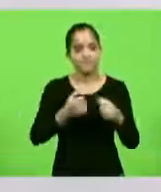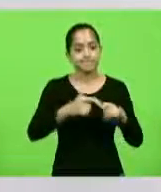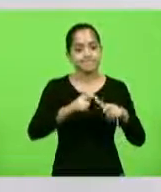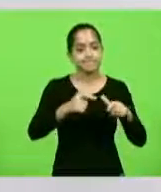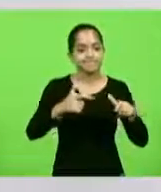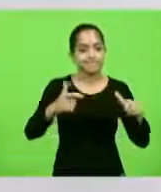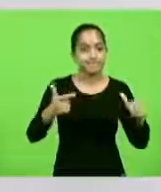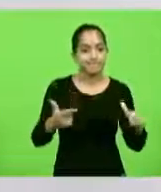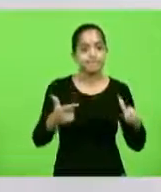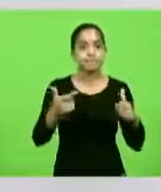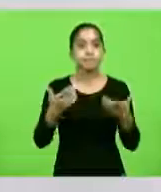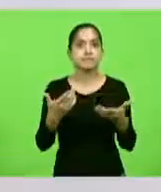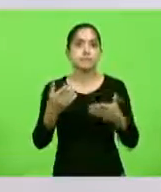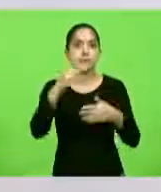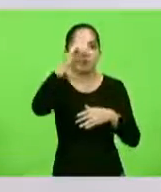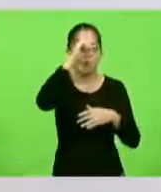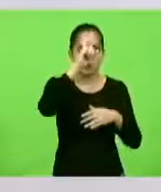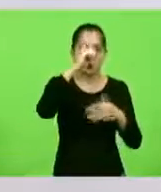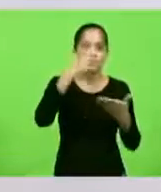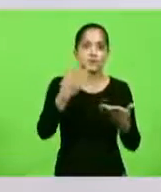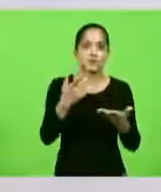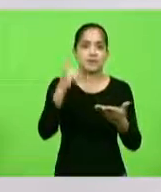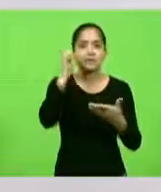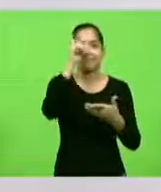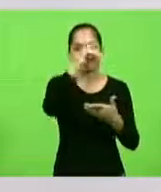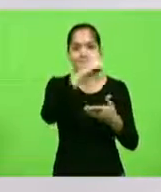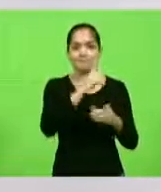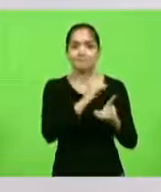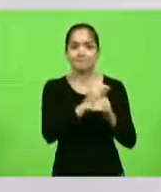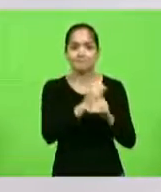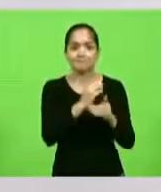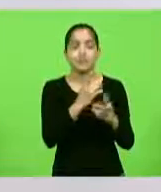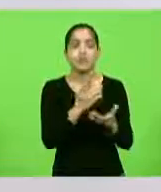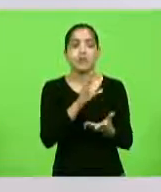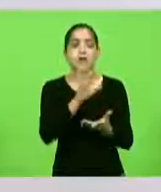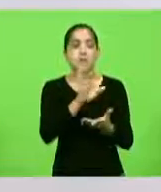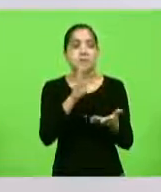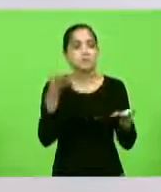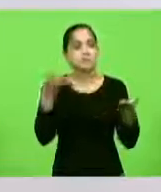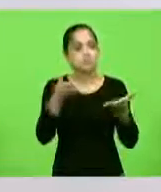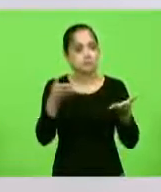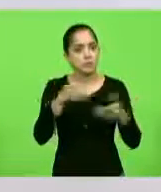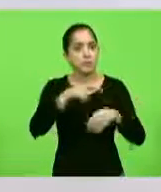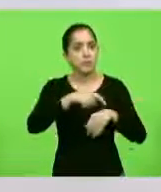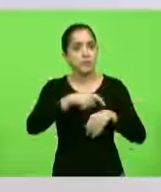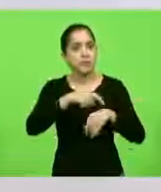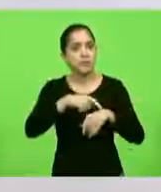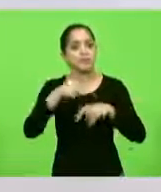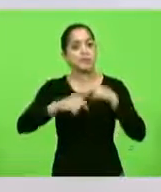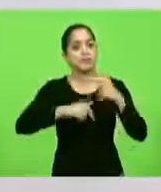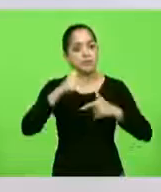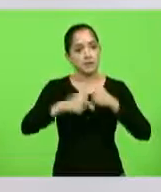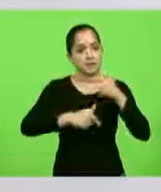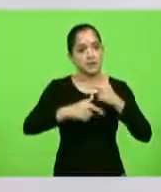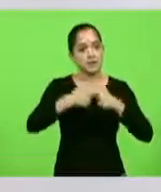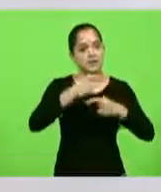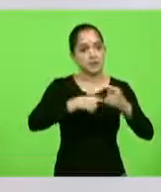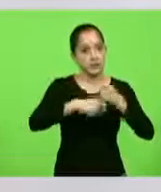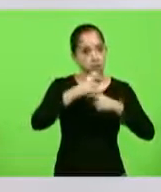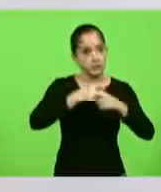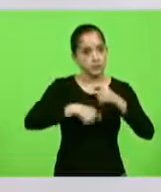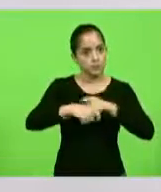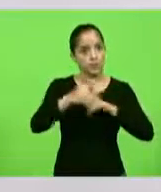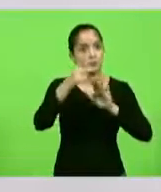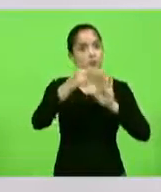governo a questão de hospital, encontramos sérias dificuldades, mas aqui estamos. Agora é momento de trabalharmos a economia. Eu acho que o maior projeto